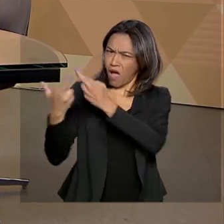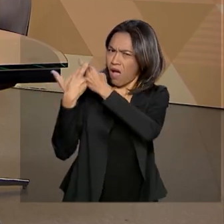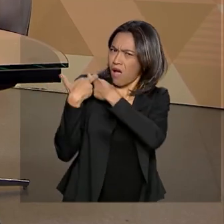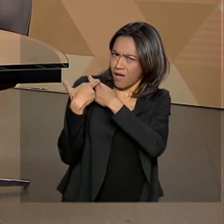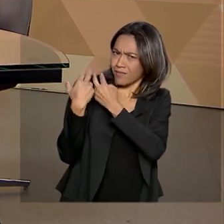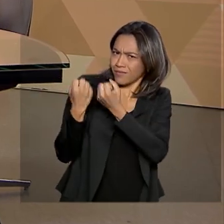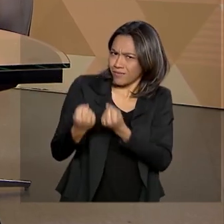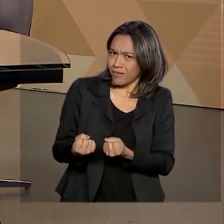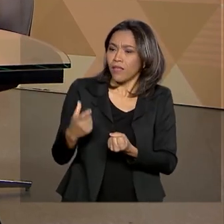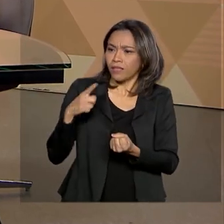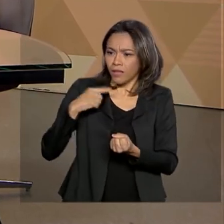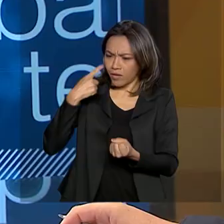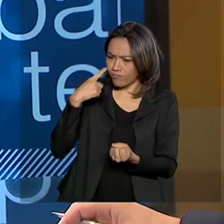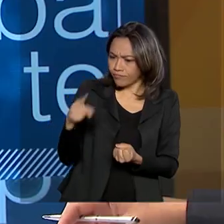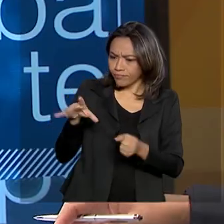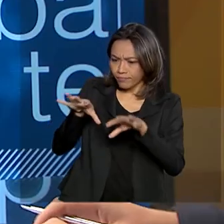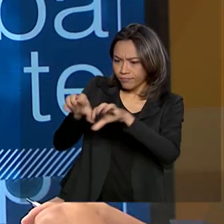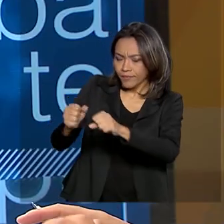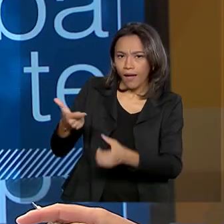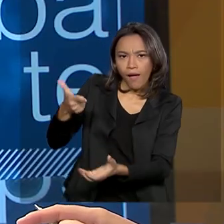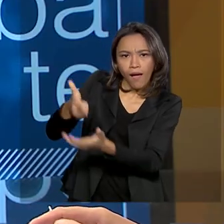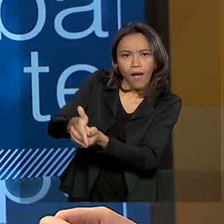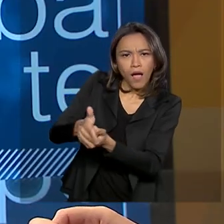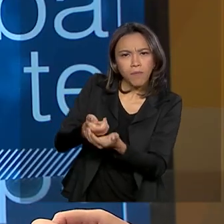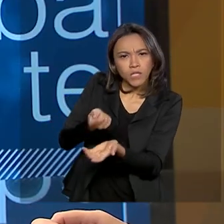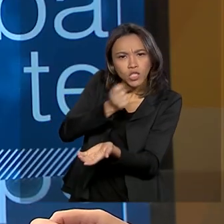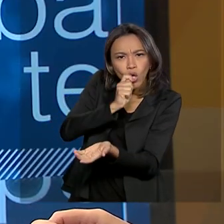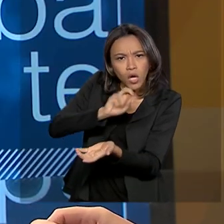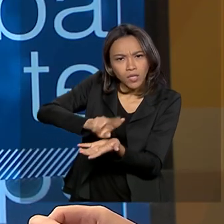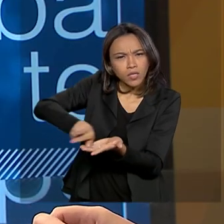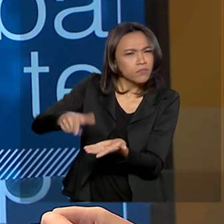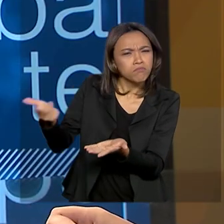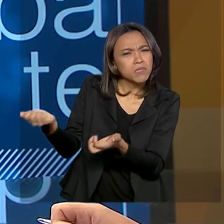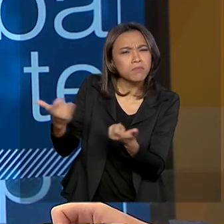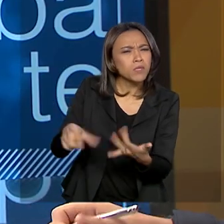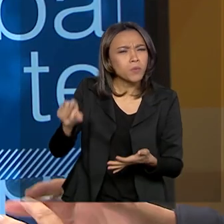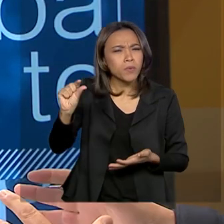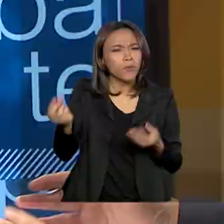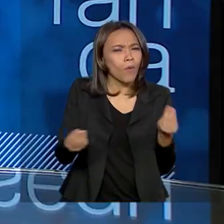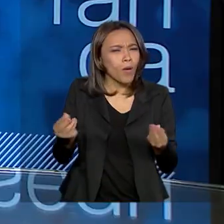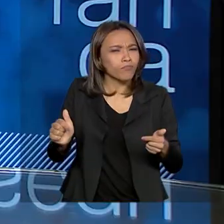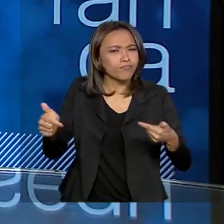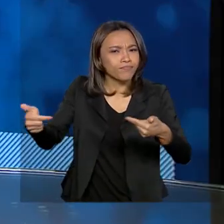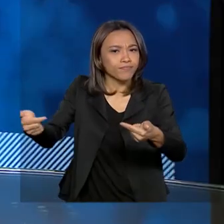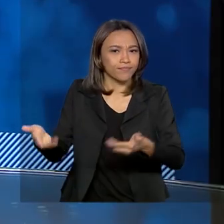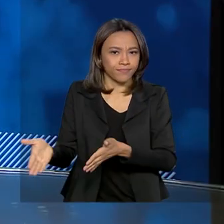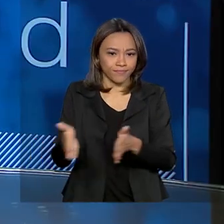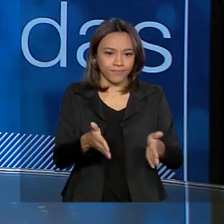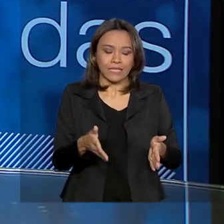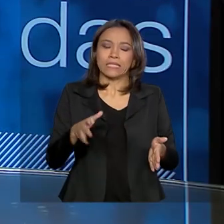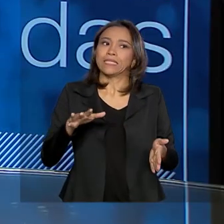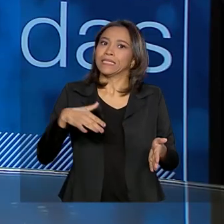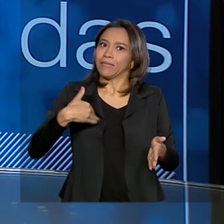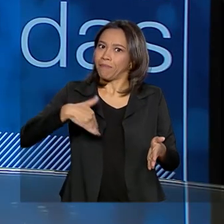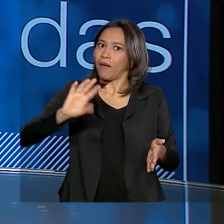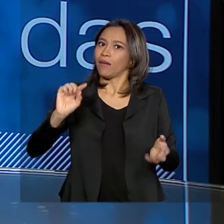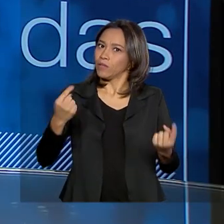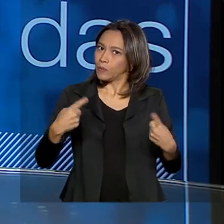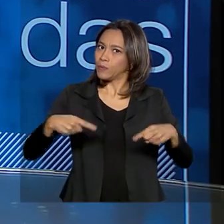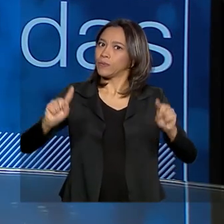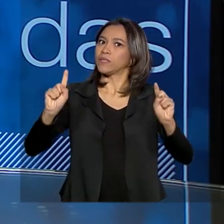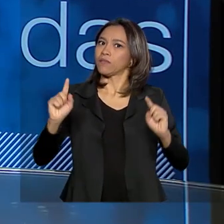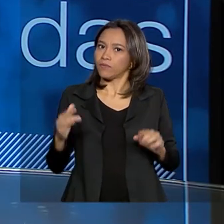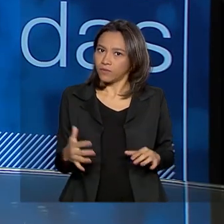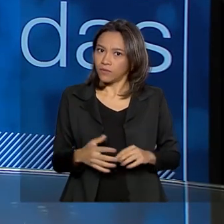também a apreensão de armas e drogas, queria que o senhor comentasse um pouquinho dessa atuação. É, o desafio é pra além da segurança viária, né,